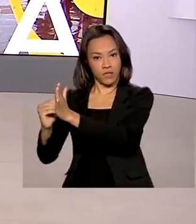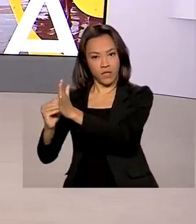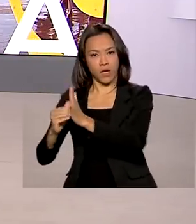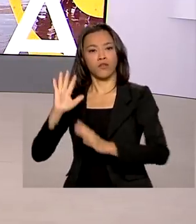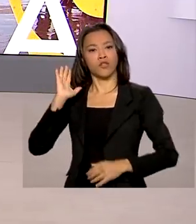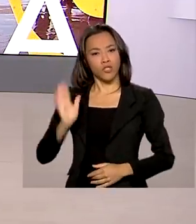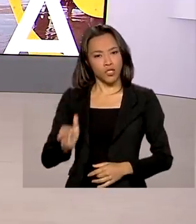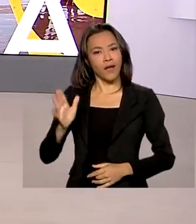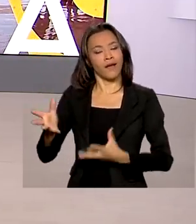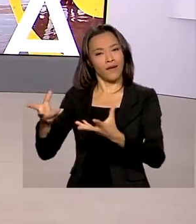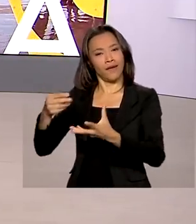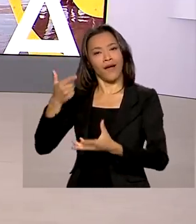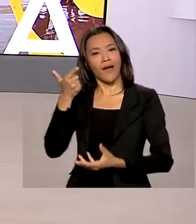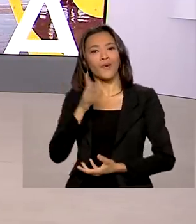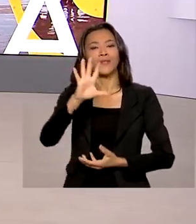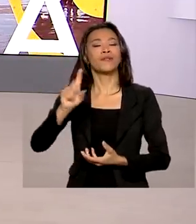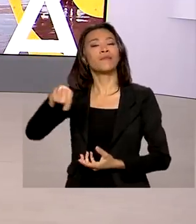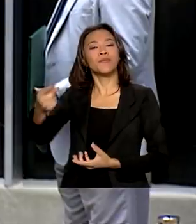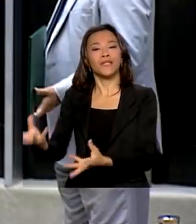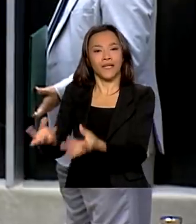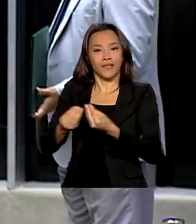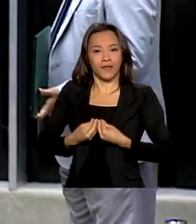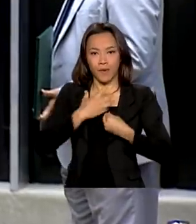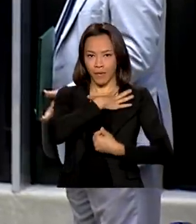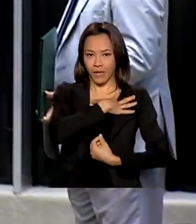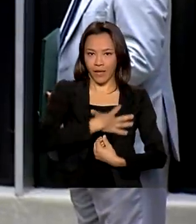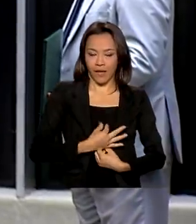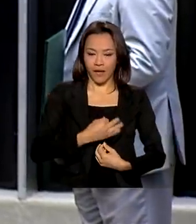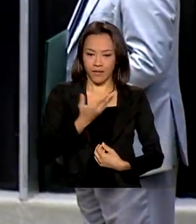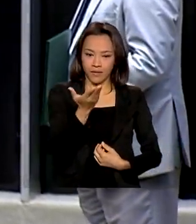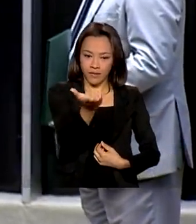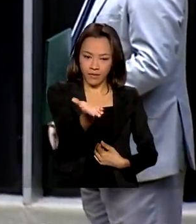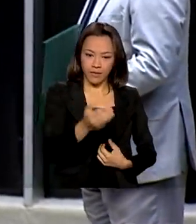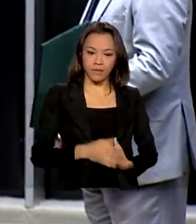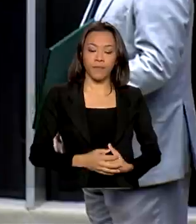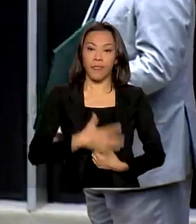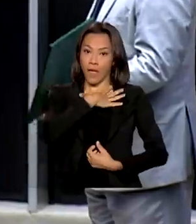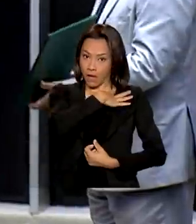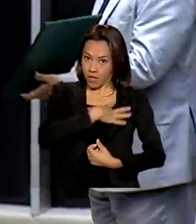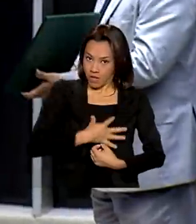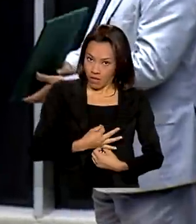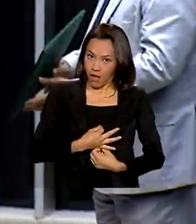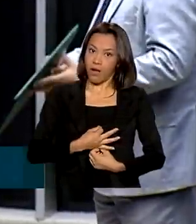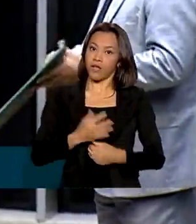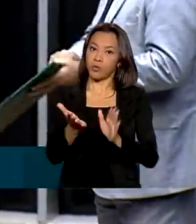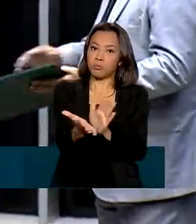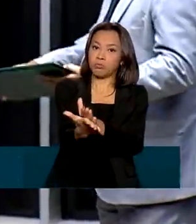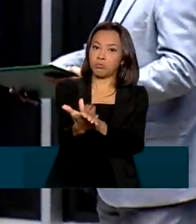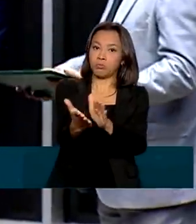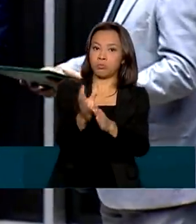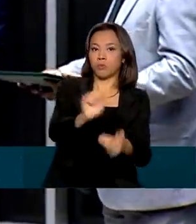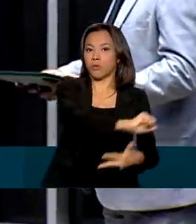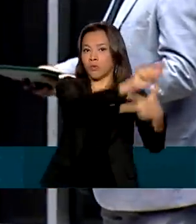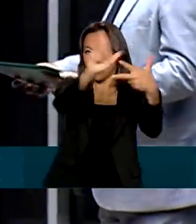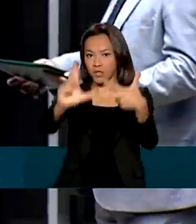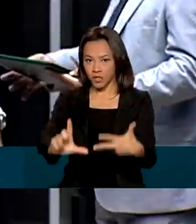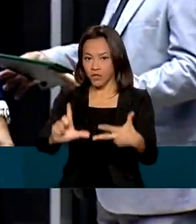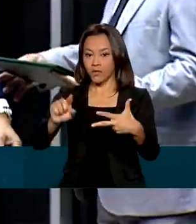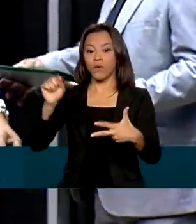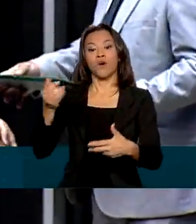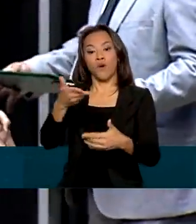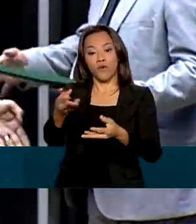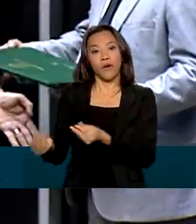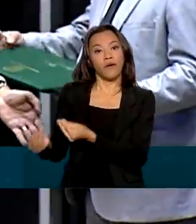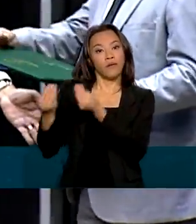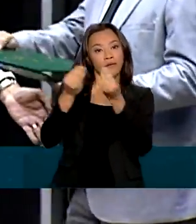receber a medalha do mérito legislativo. As medalhas do mérito legislativo foram entregues pelo presidente da Câmara